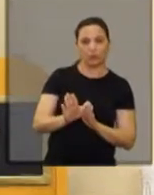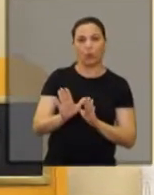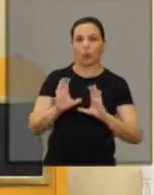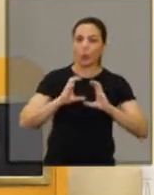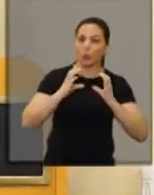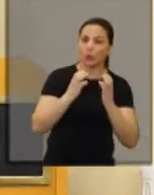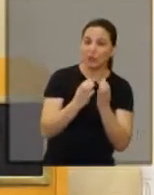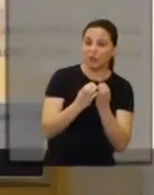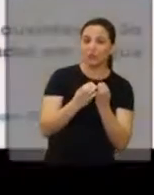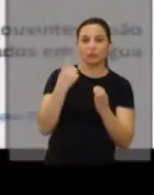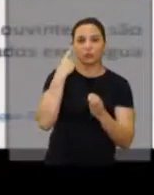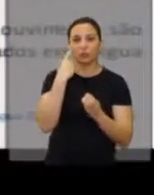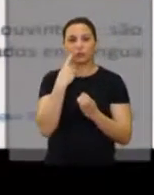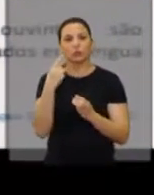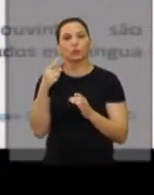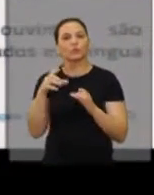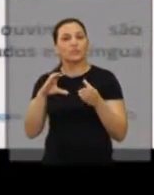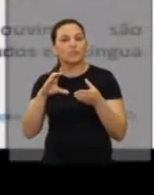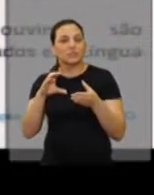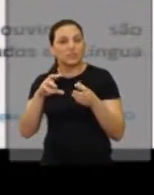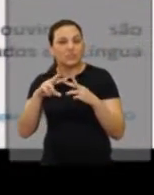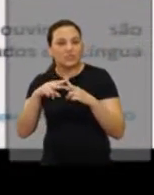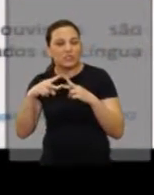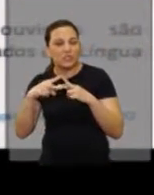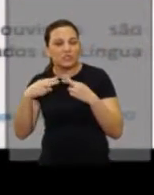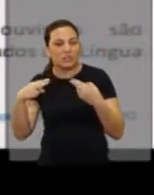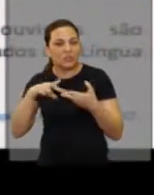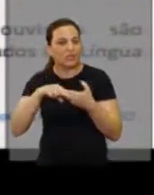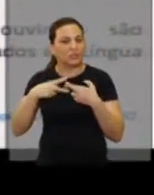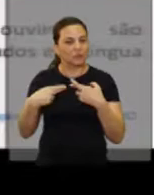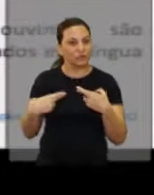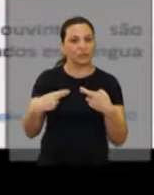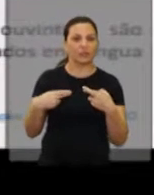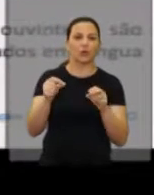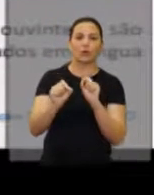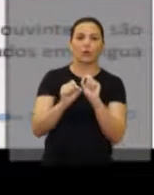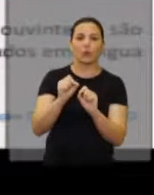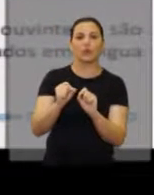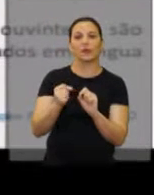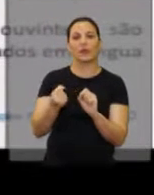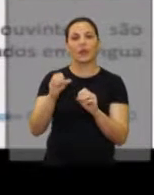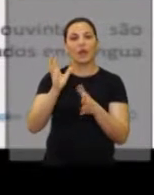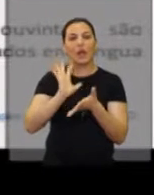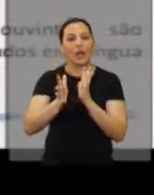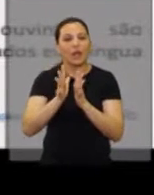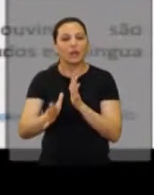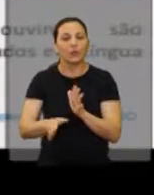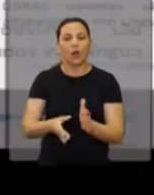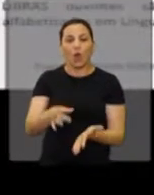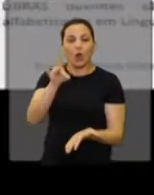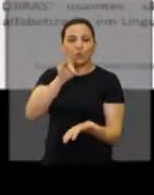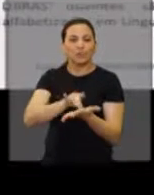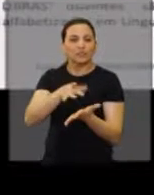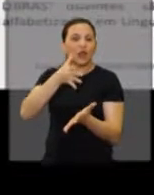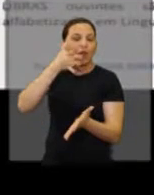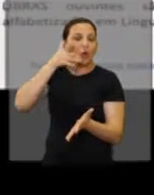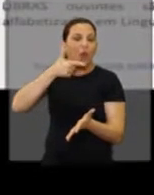surda, o que é? Ela é a minoria linguística e cultural, o surdo enquanto cidadão se comunica pela Libras, como língua